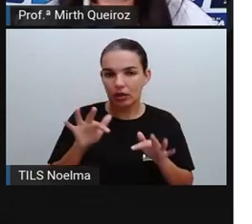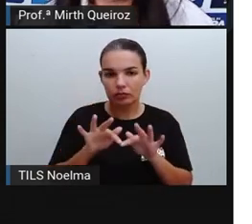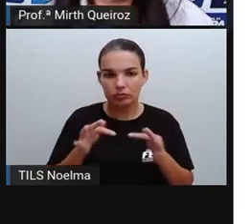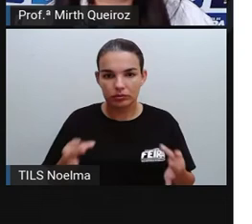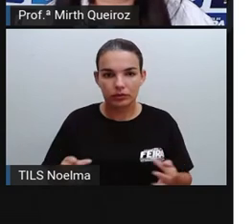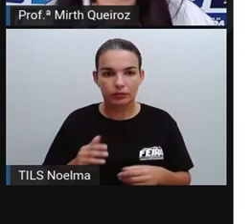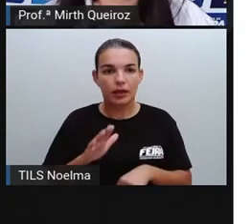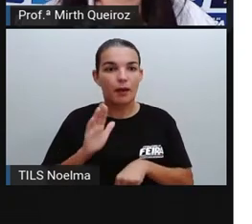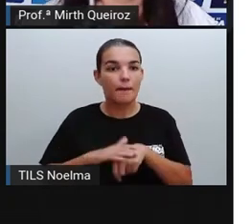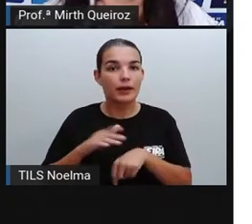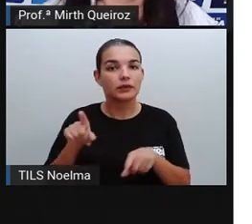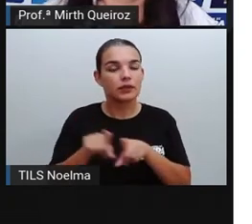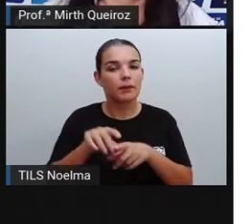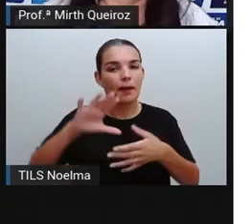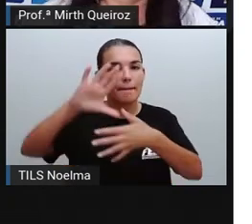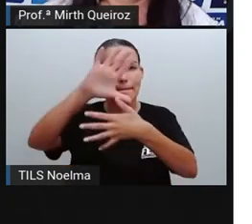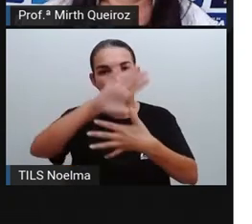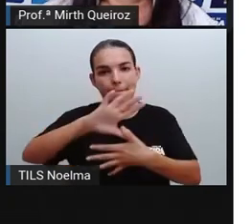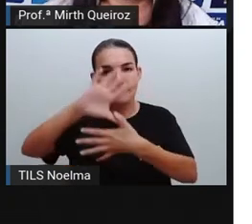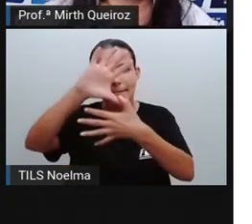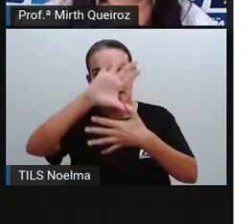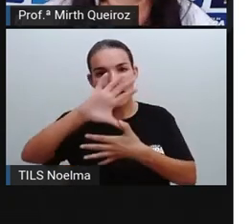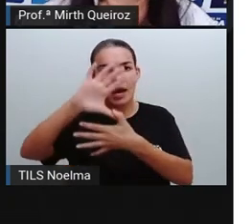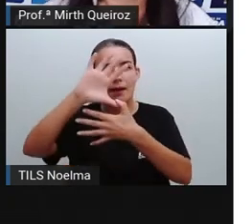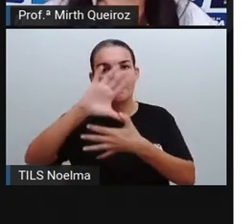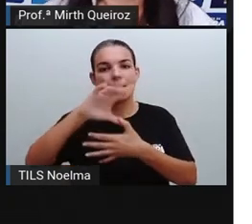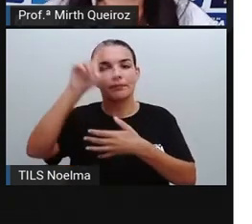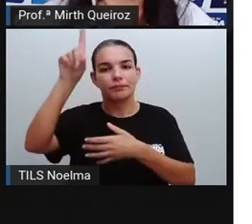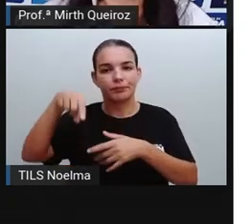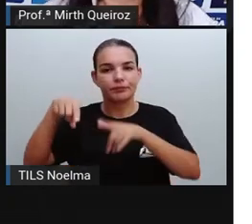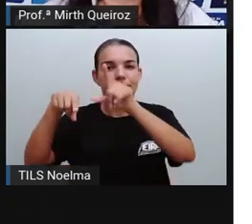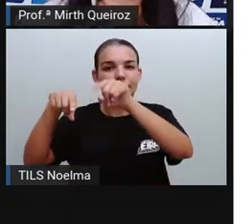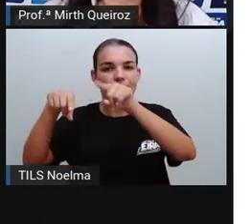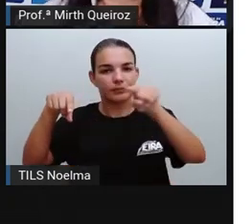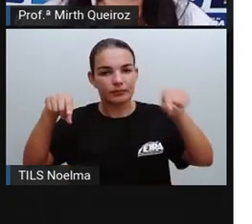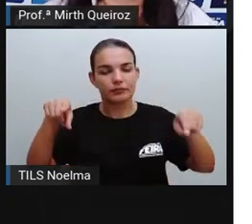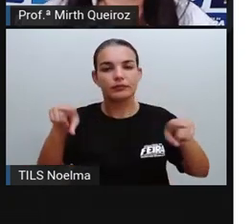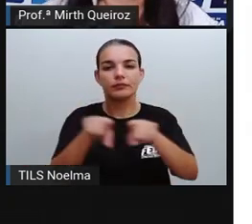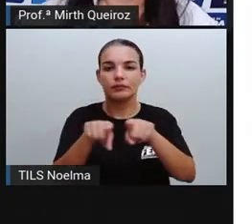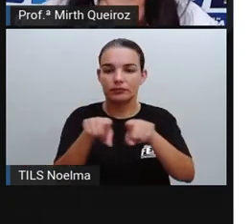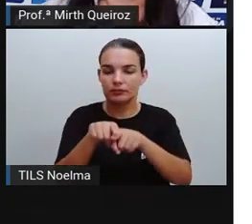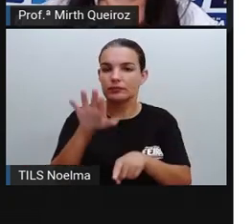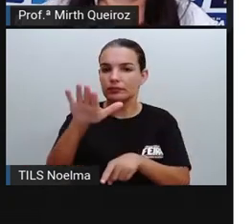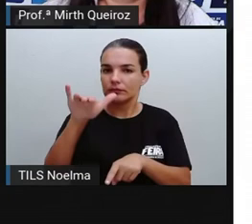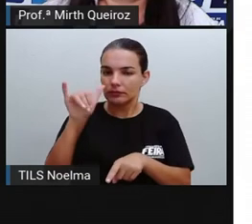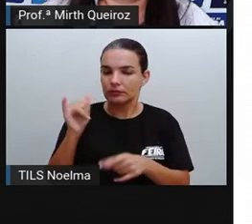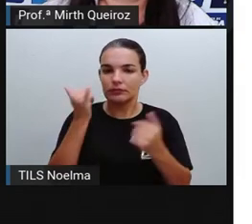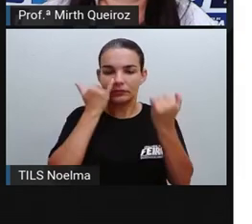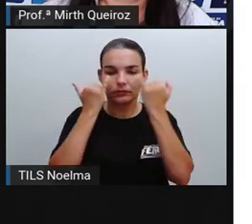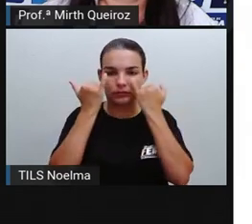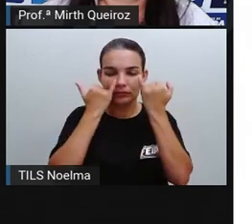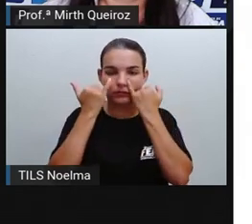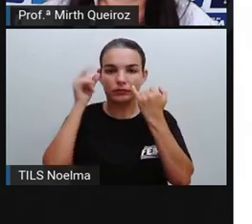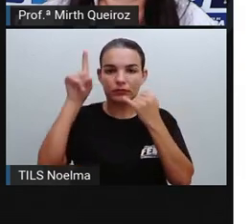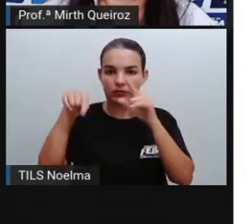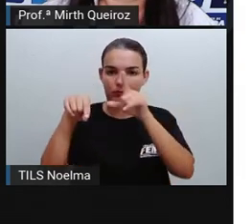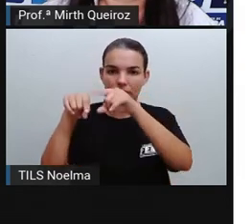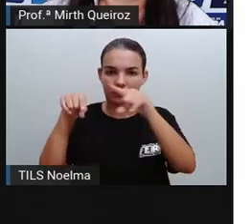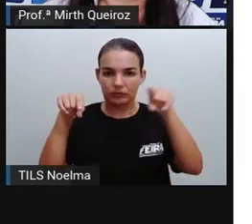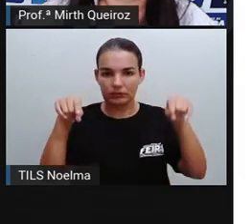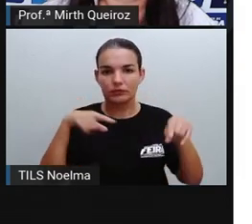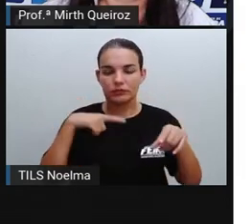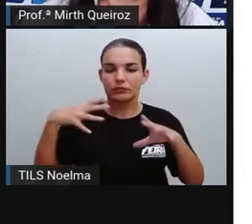os mapas, os gráficos, também são chamados de infográficos, certo? São